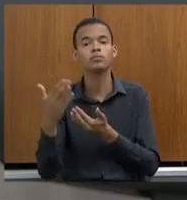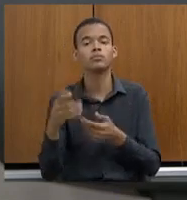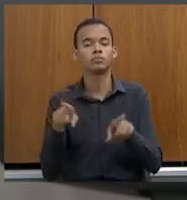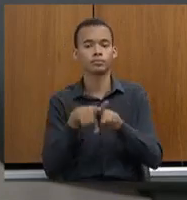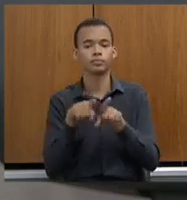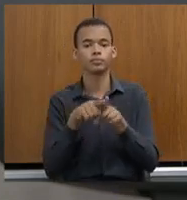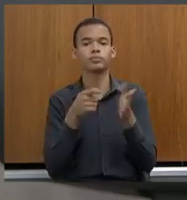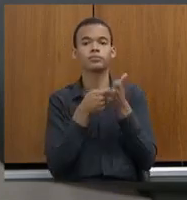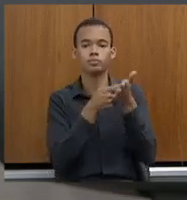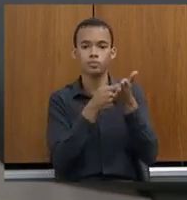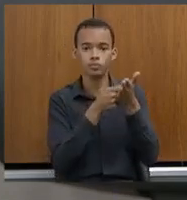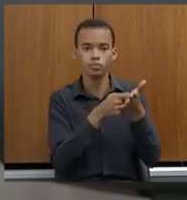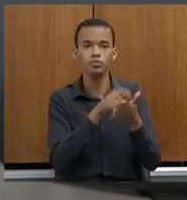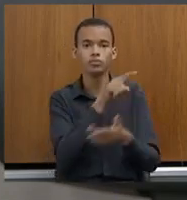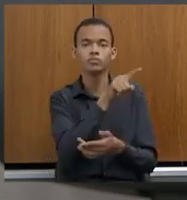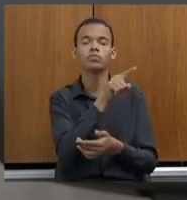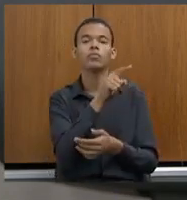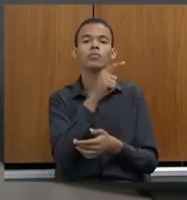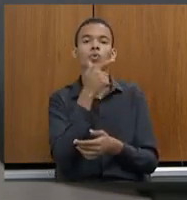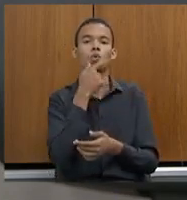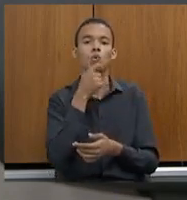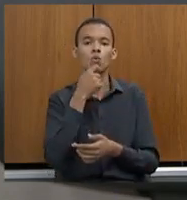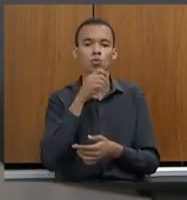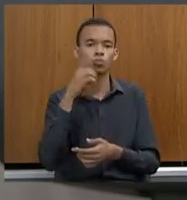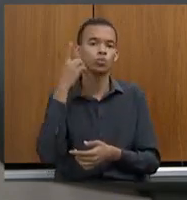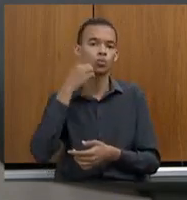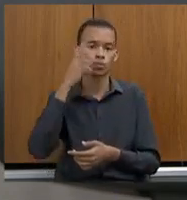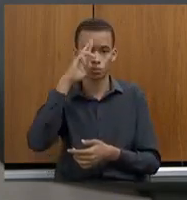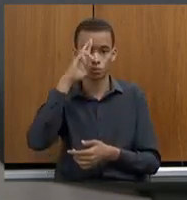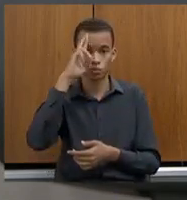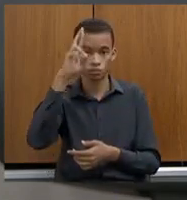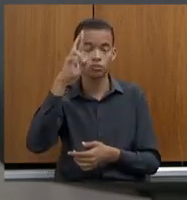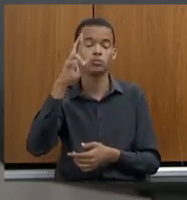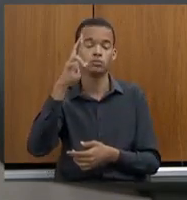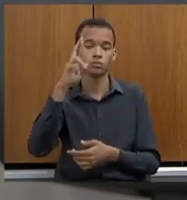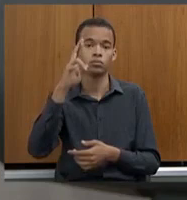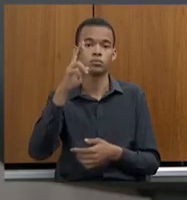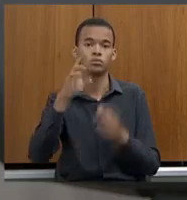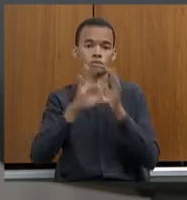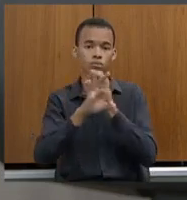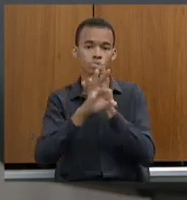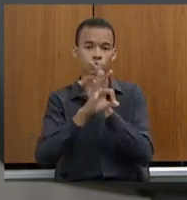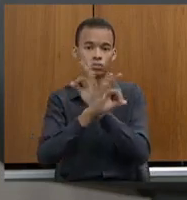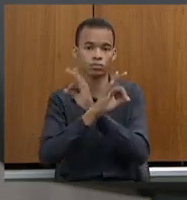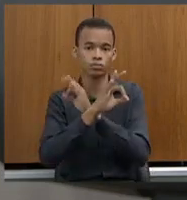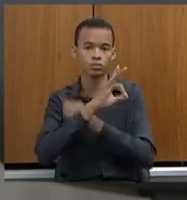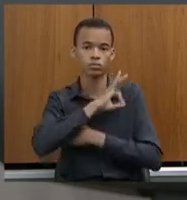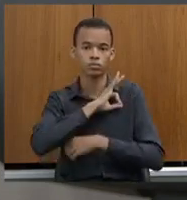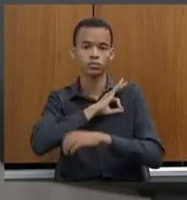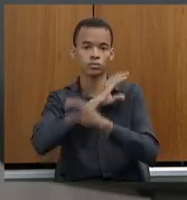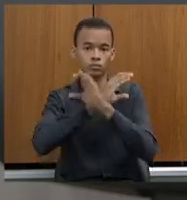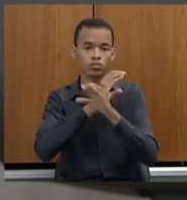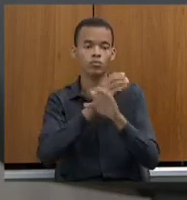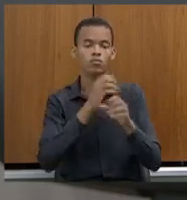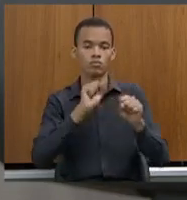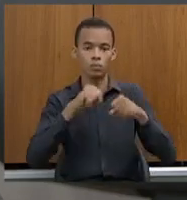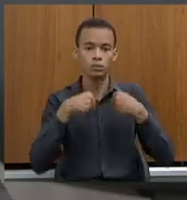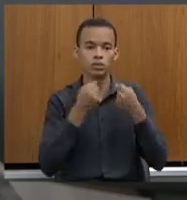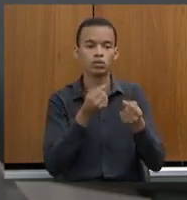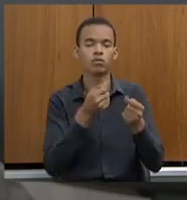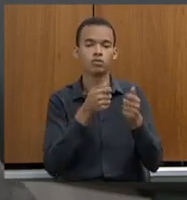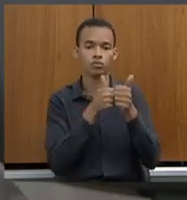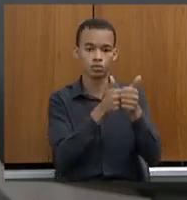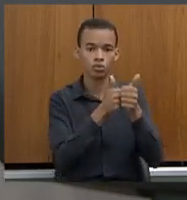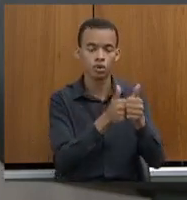doutor Joaquim se empenhe, mas para que a bendita Confim possa liberar os recursos para que o